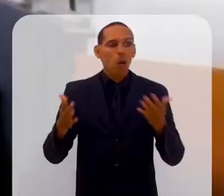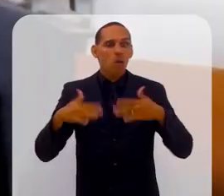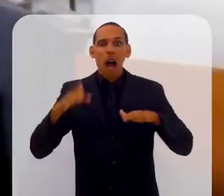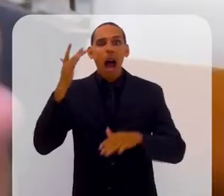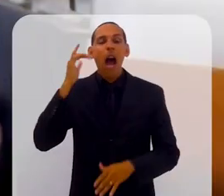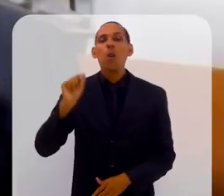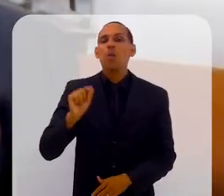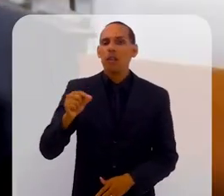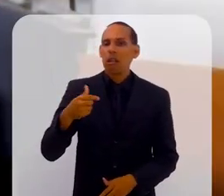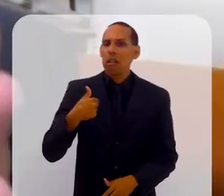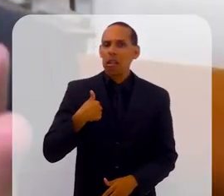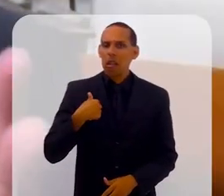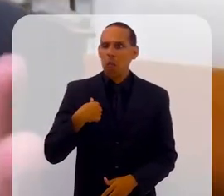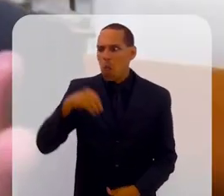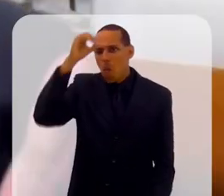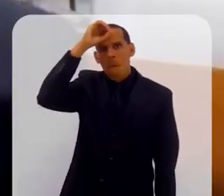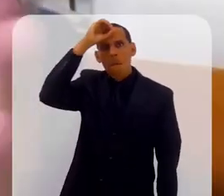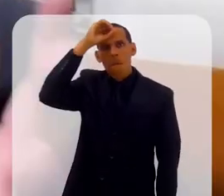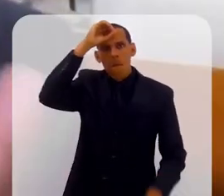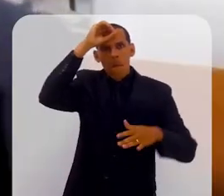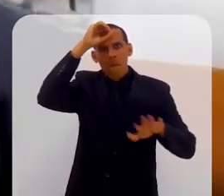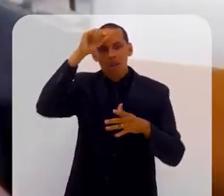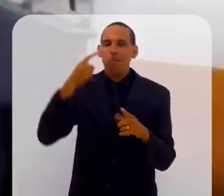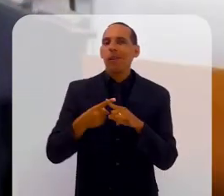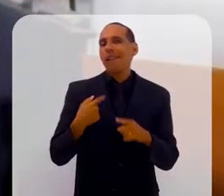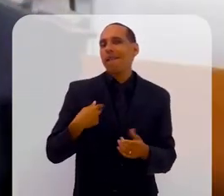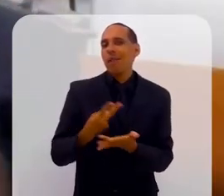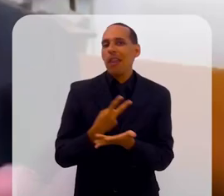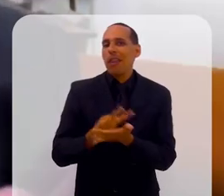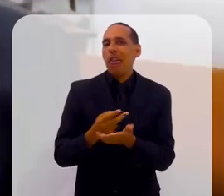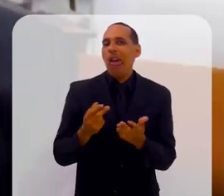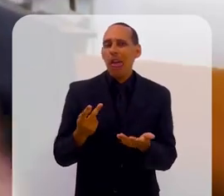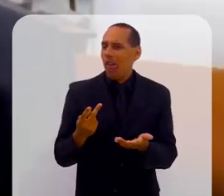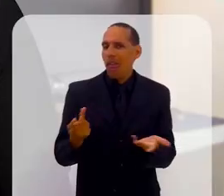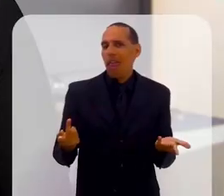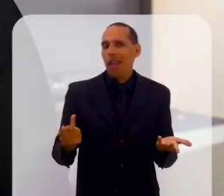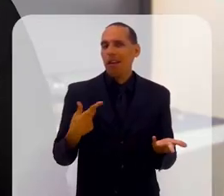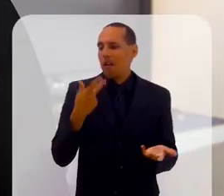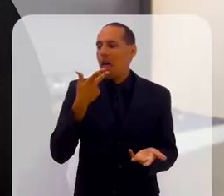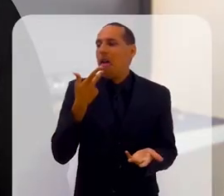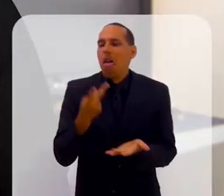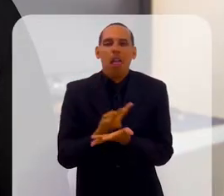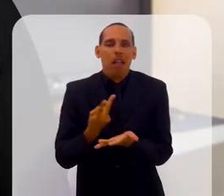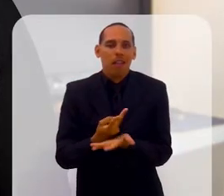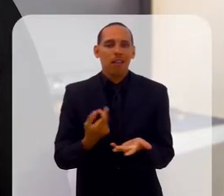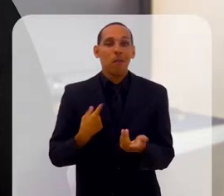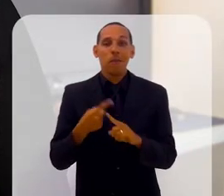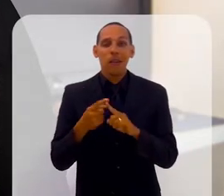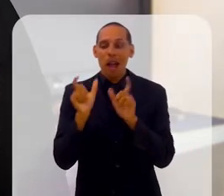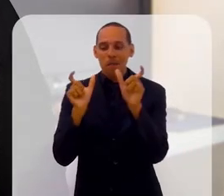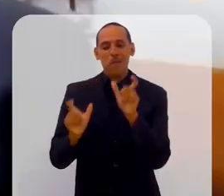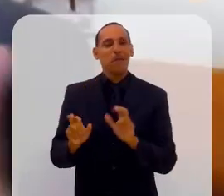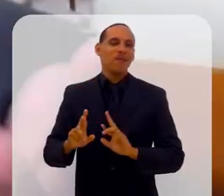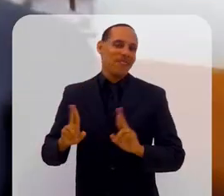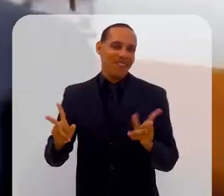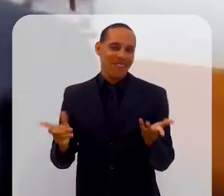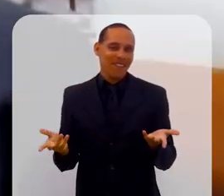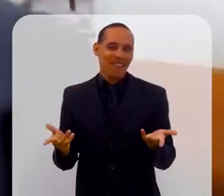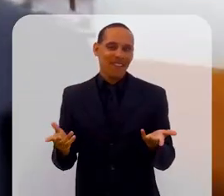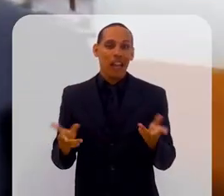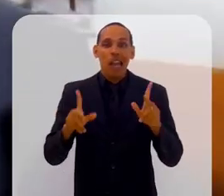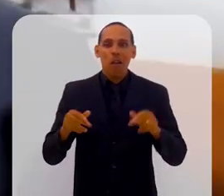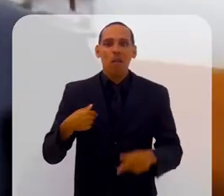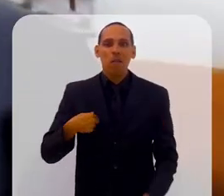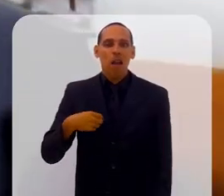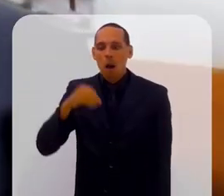achava que eu era alguém que não sabia nada, né? Enfim, eu falava errado, né? Na cabeça dele, eu tinha um outro vocabulário. Então, eu era, sei lá,